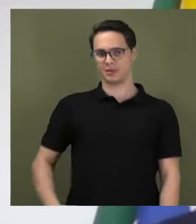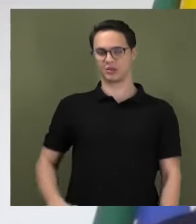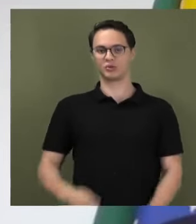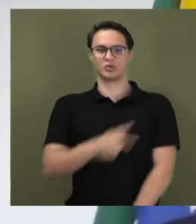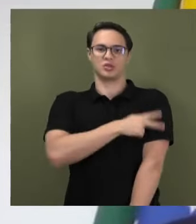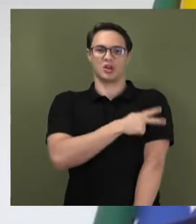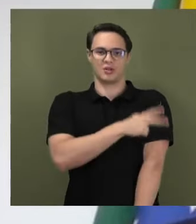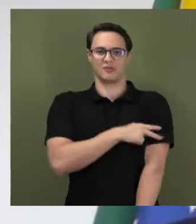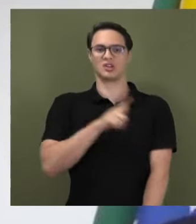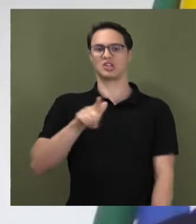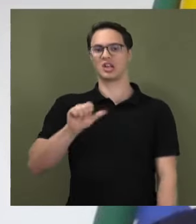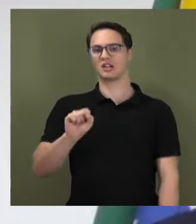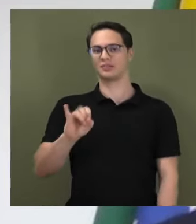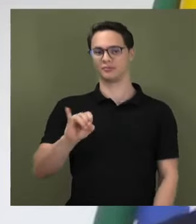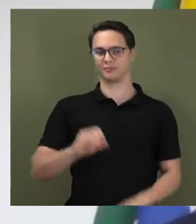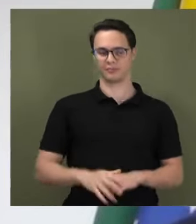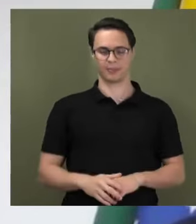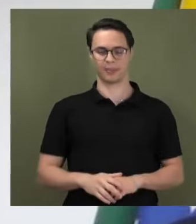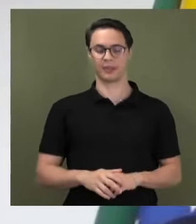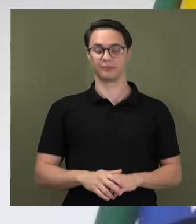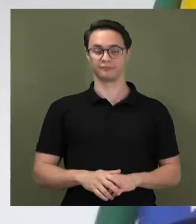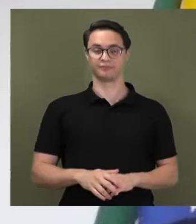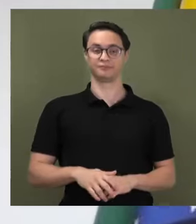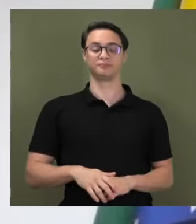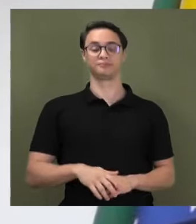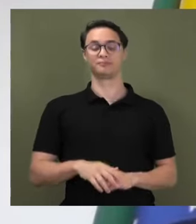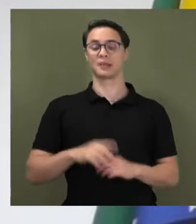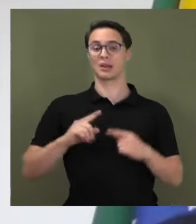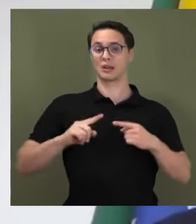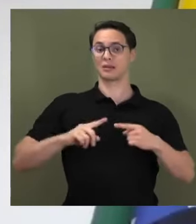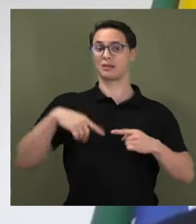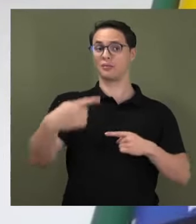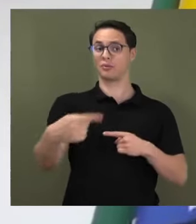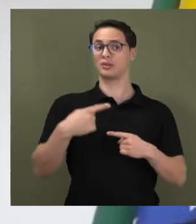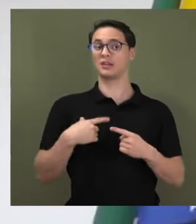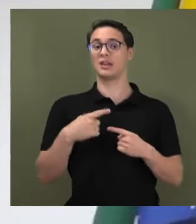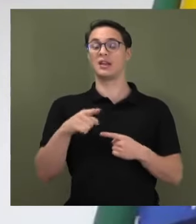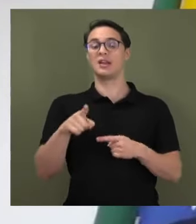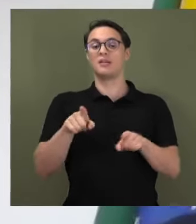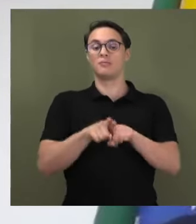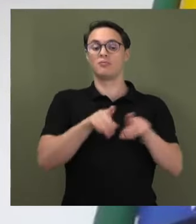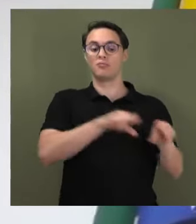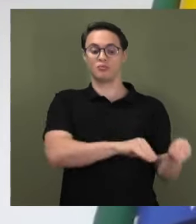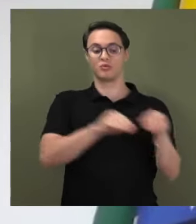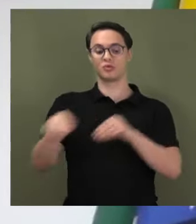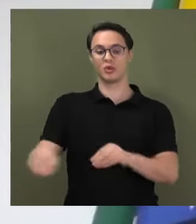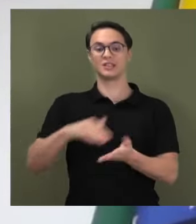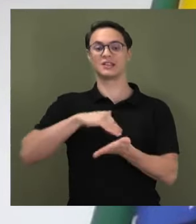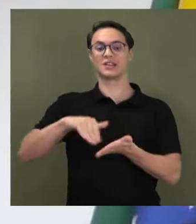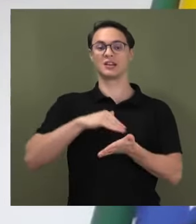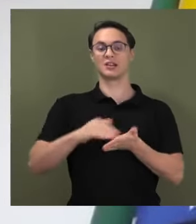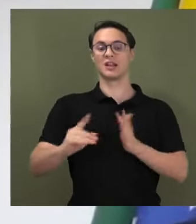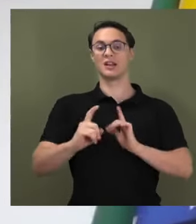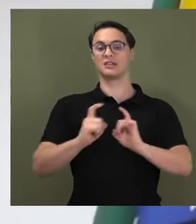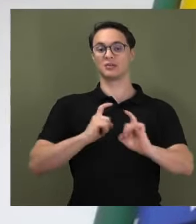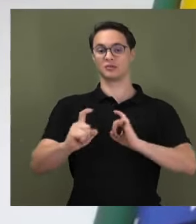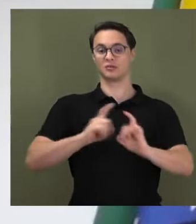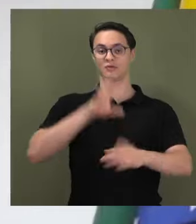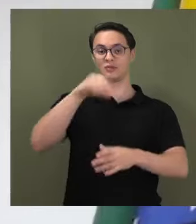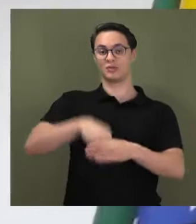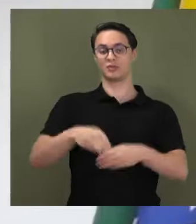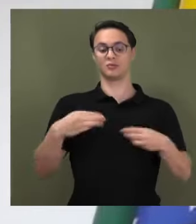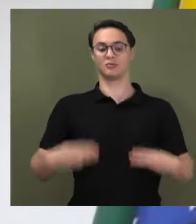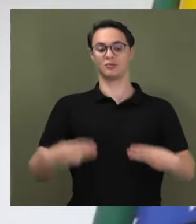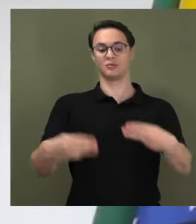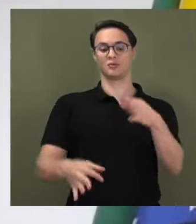do GSI. Logo depois, assumiu uma secretaria executiva no Ministério da Justiça, exatamente